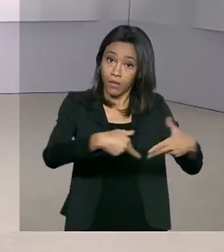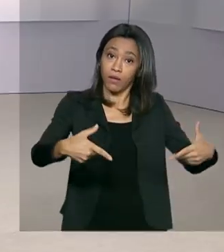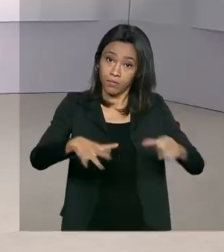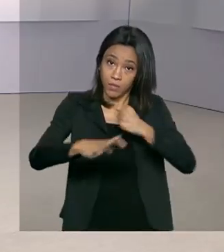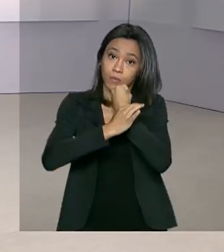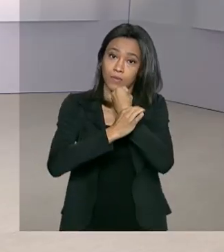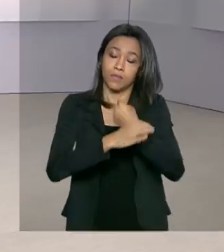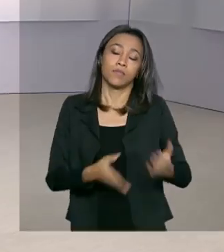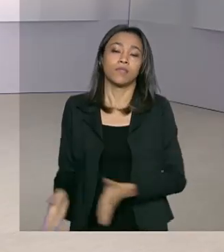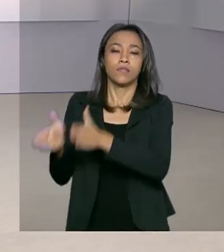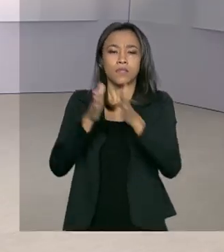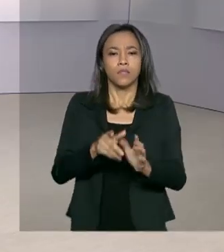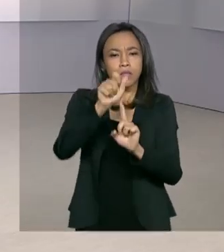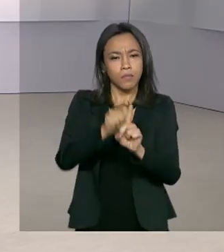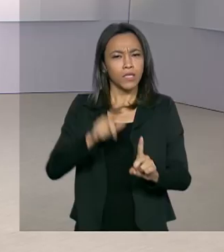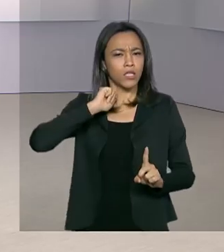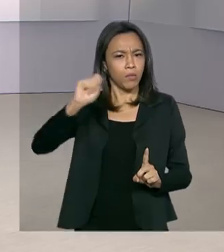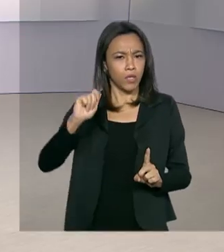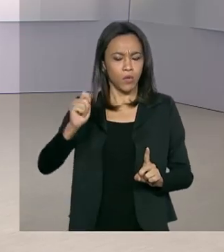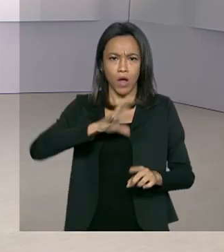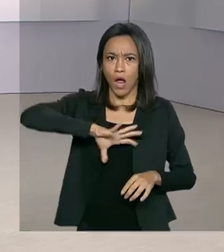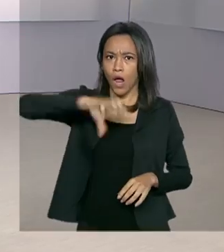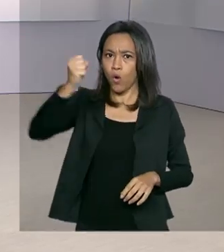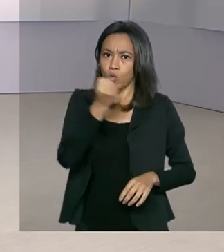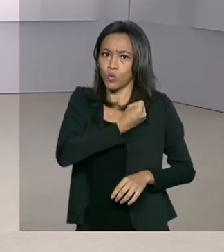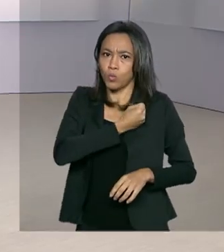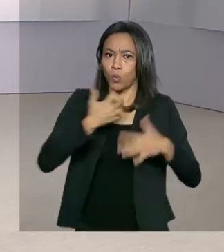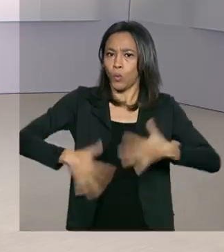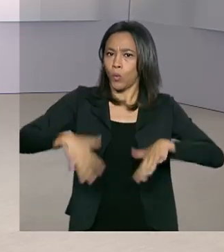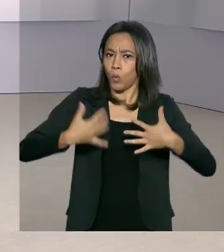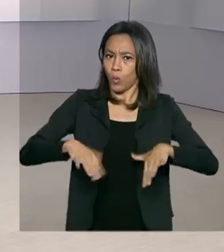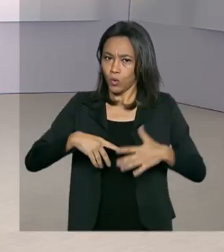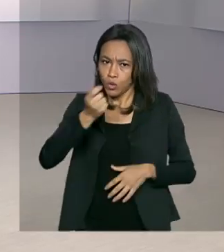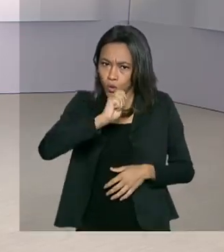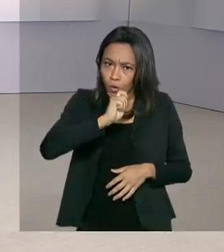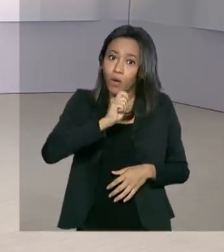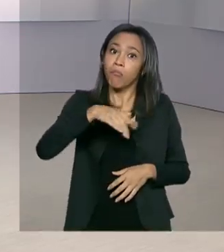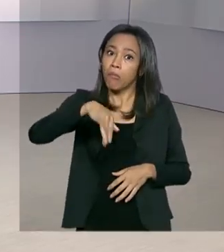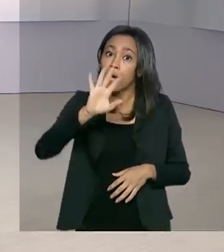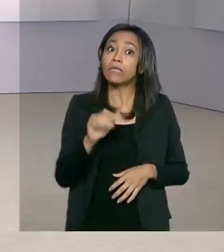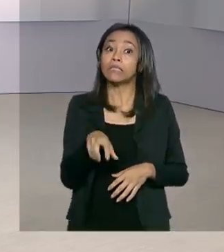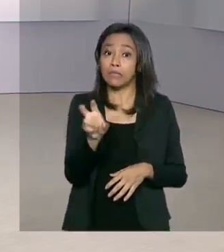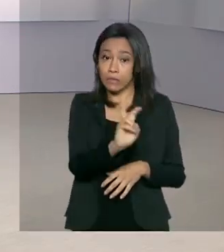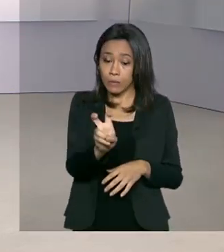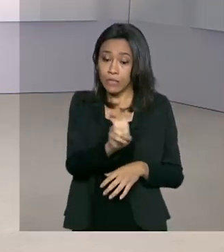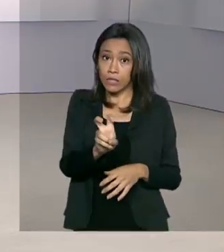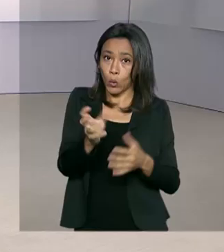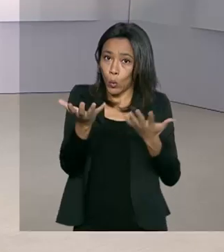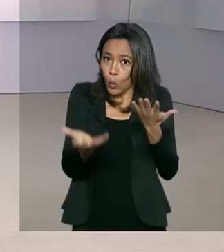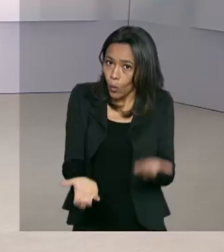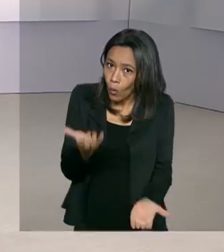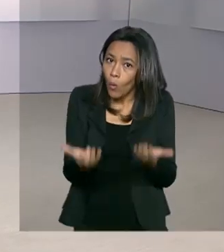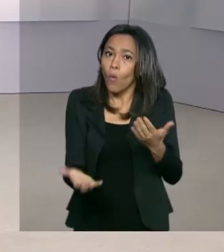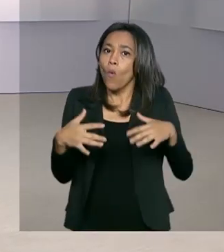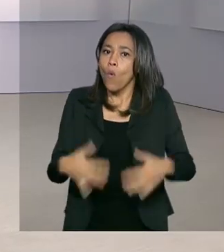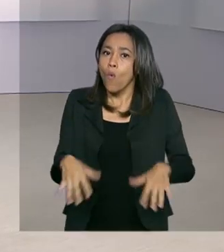E o mês de abril teve recorde de apreensão de drogas nas fronteiras. Foram mais de 55 toneladas, segundo o Ministério